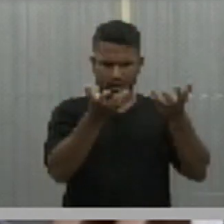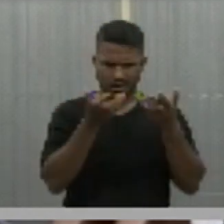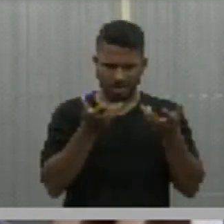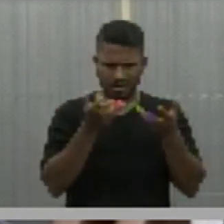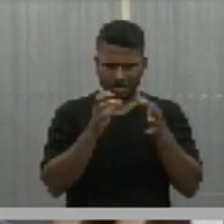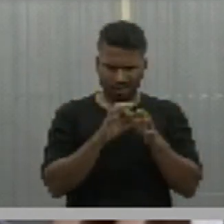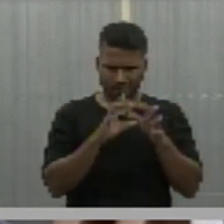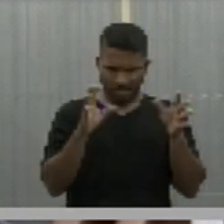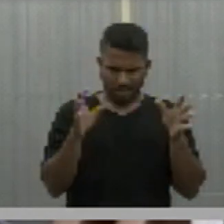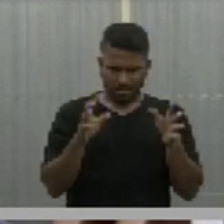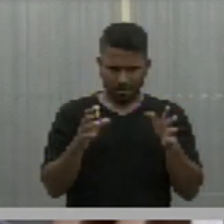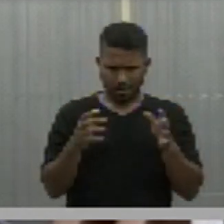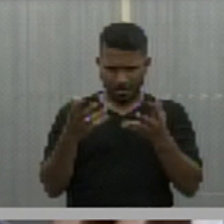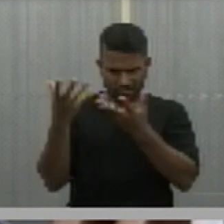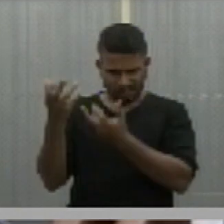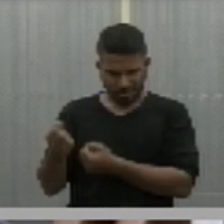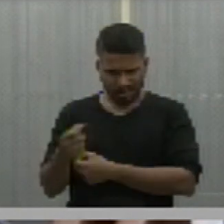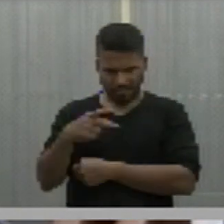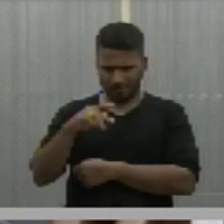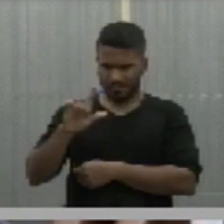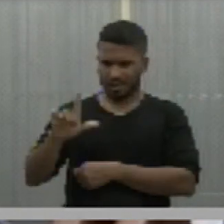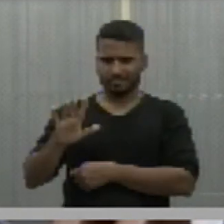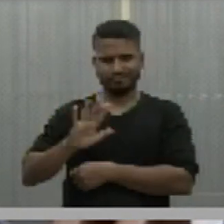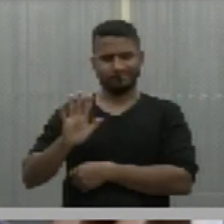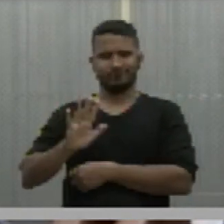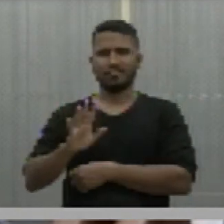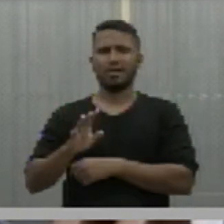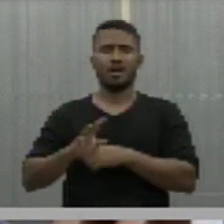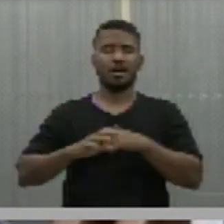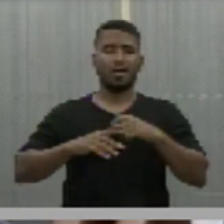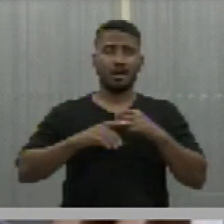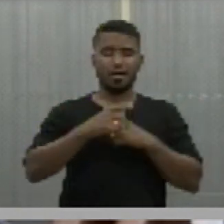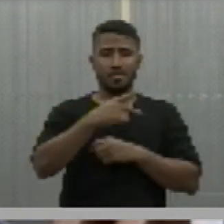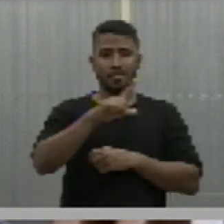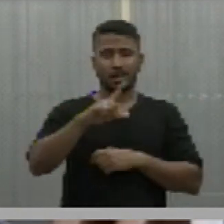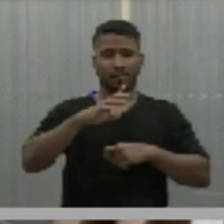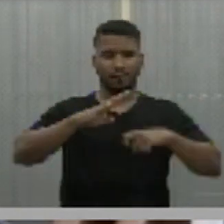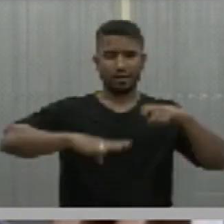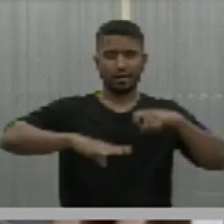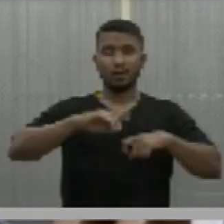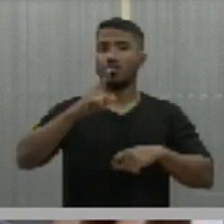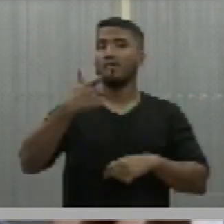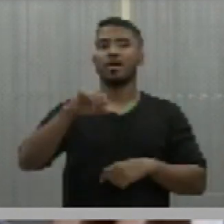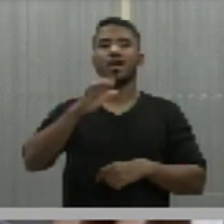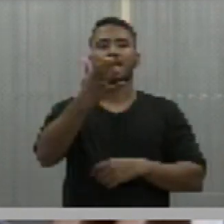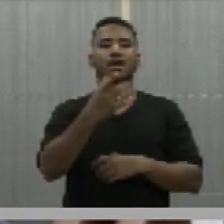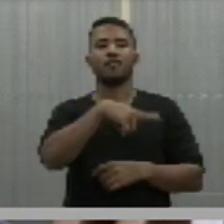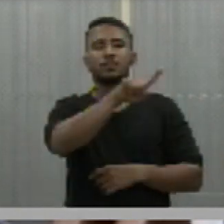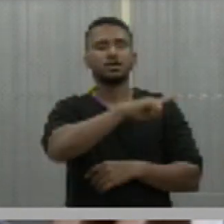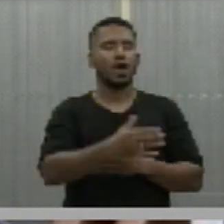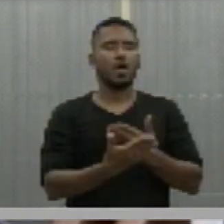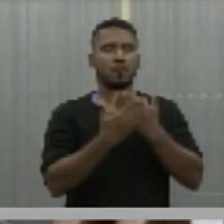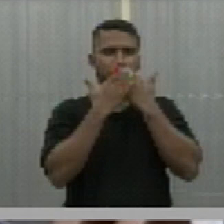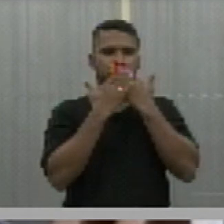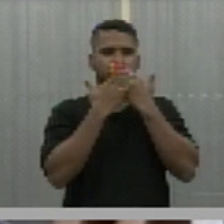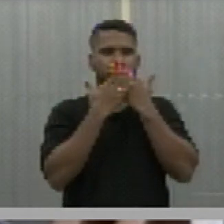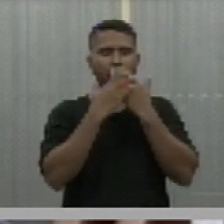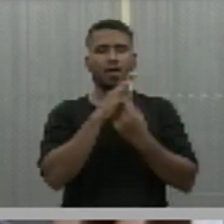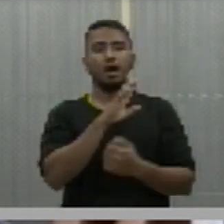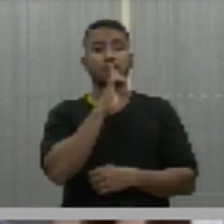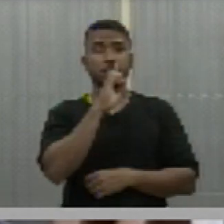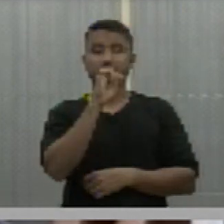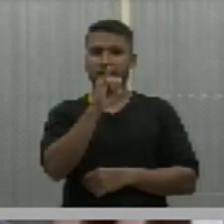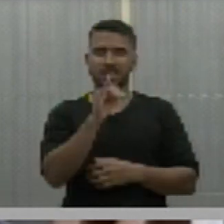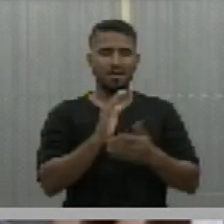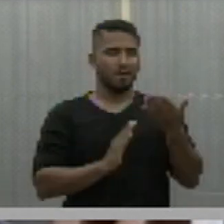conformar. Esse PL das fake news é, na verdade, o PL da censura. Se aprovado, será o